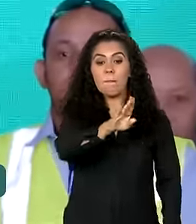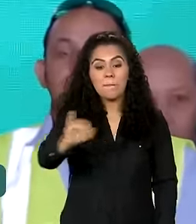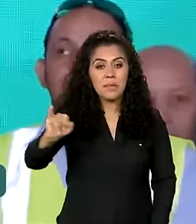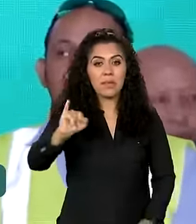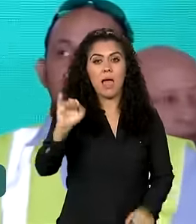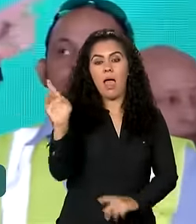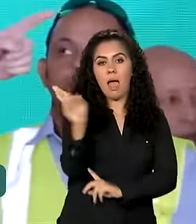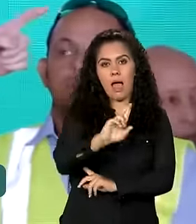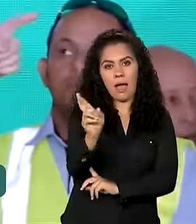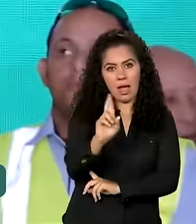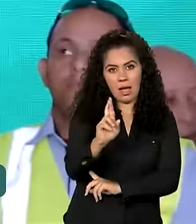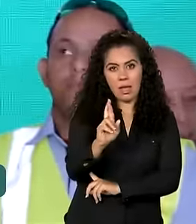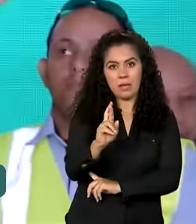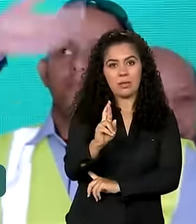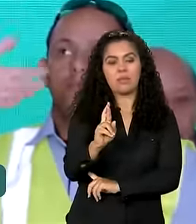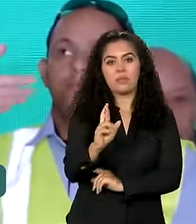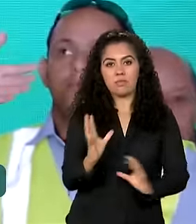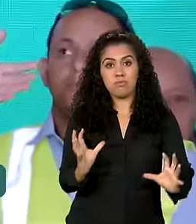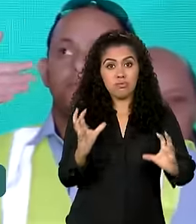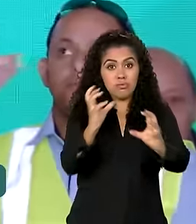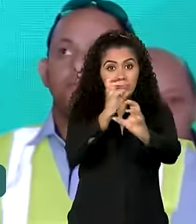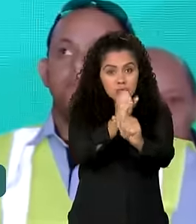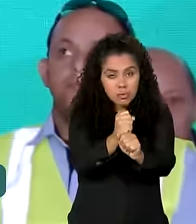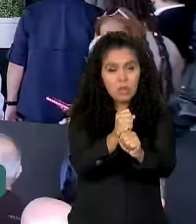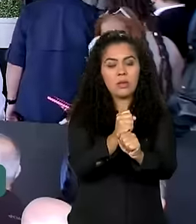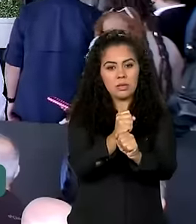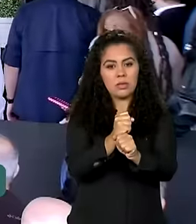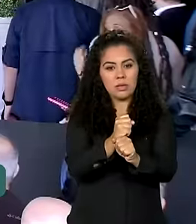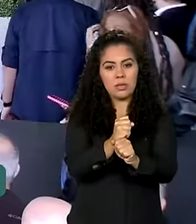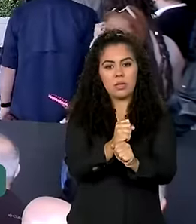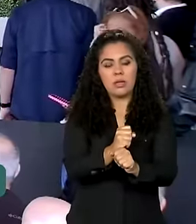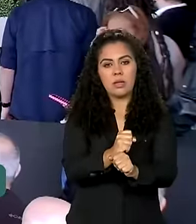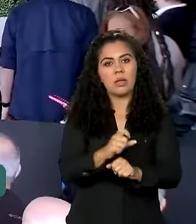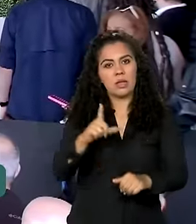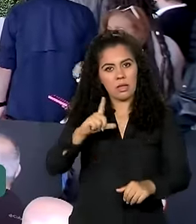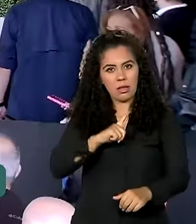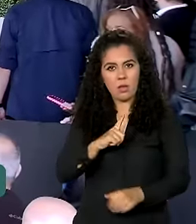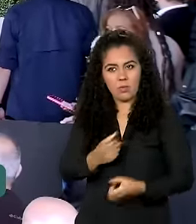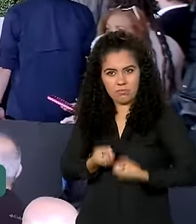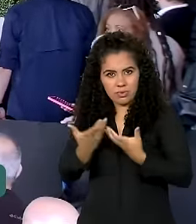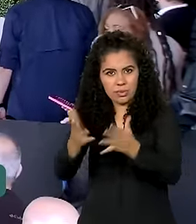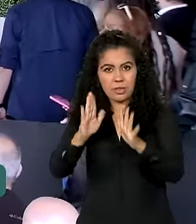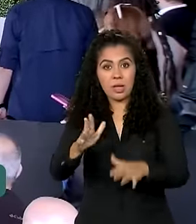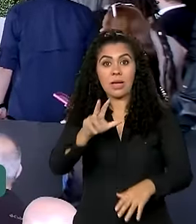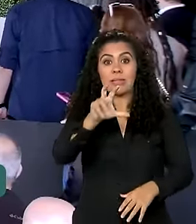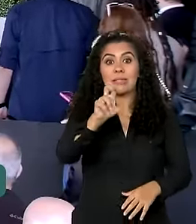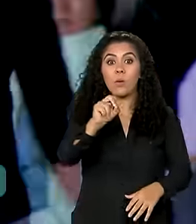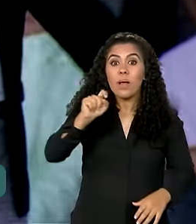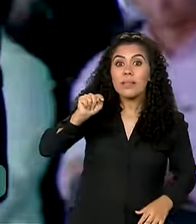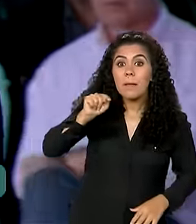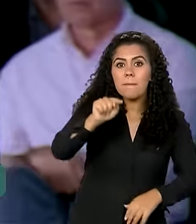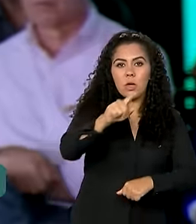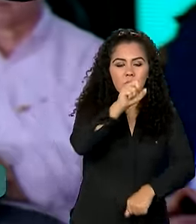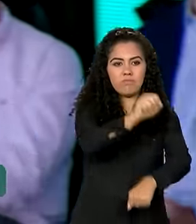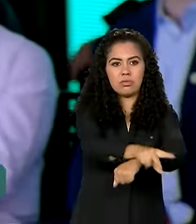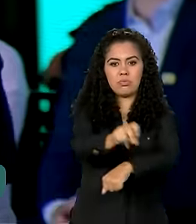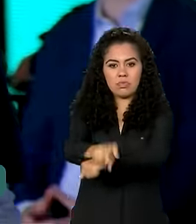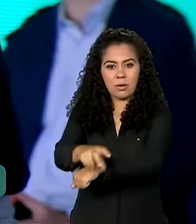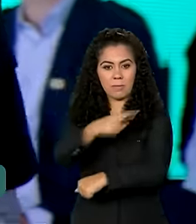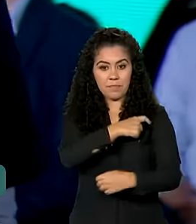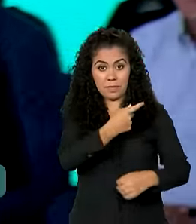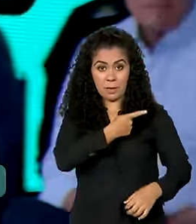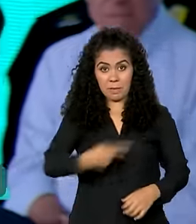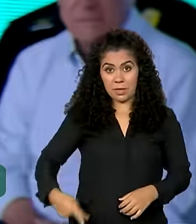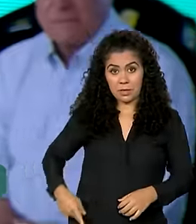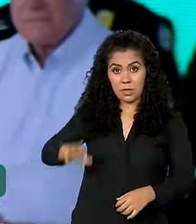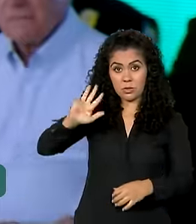reais no Brasil como um todo, gerando, presidente, que eu tive a oportunidade de lhe contar, 50 mil empregos. Para o presidente Lula,